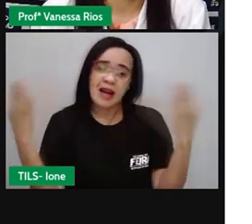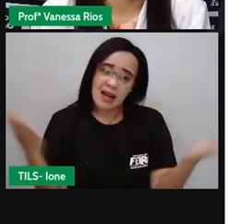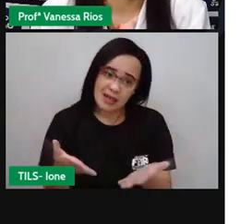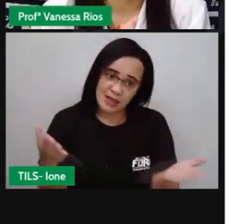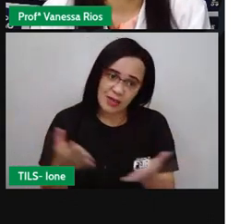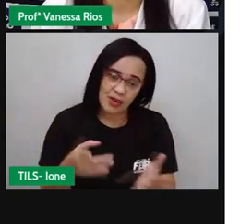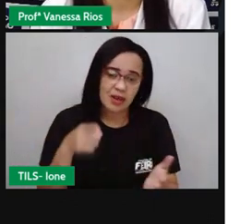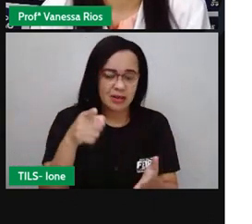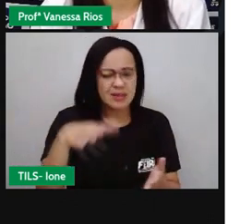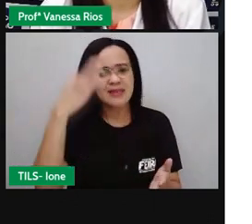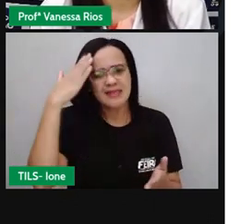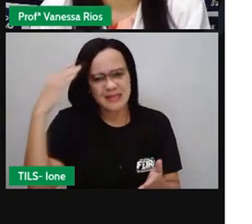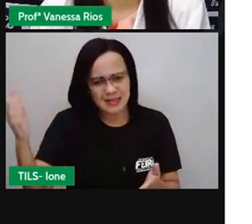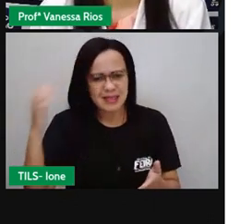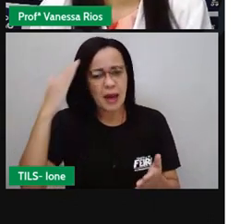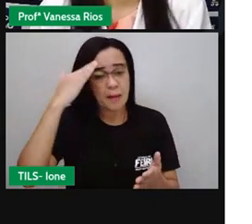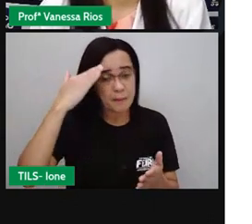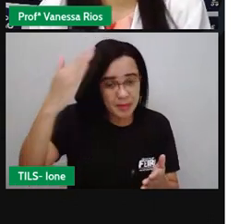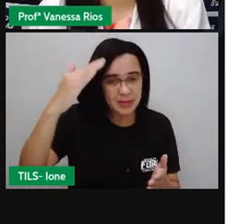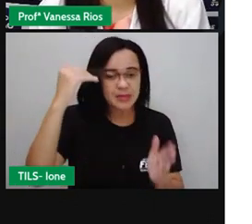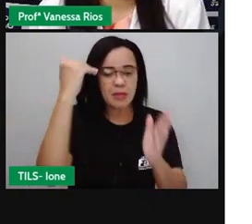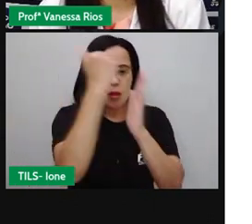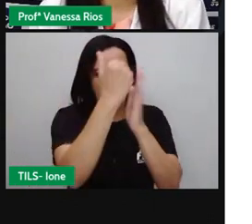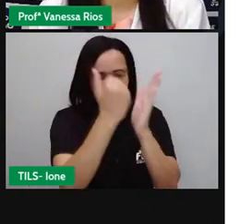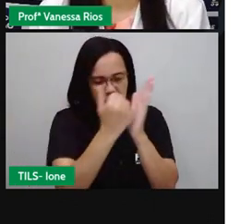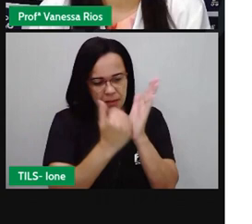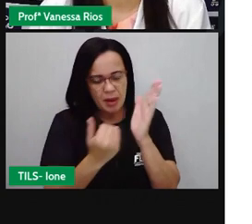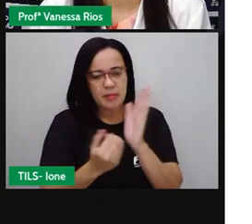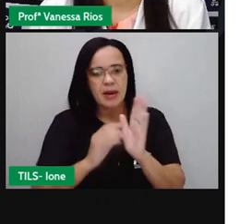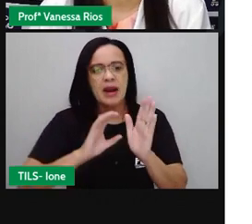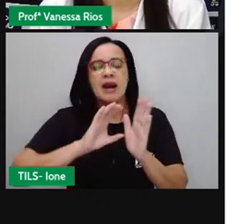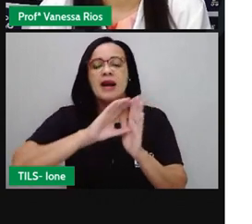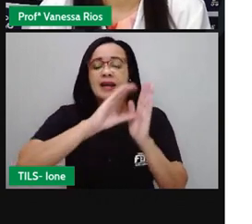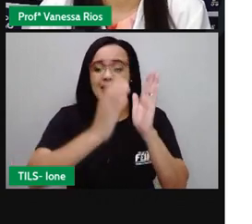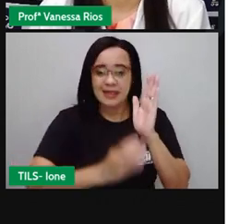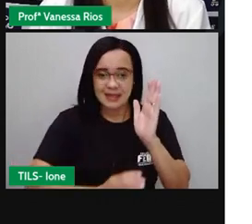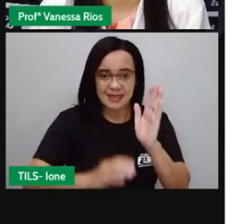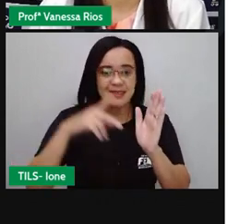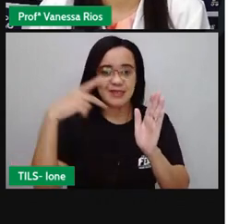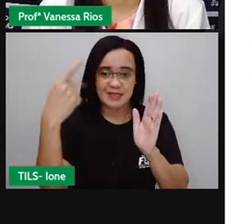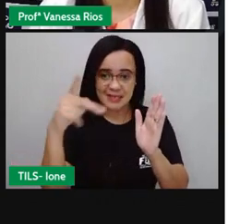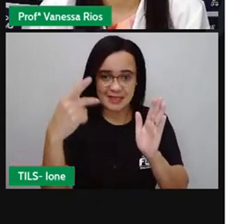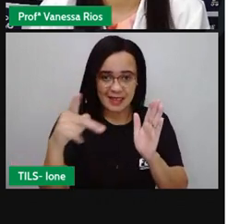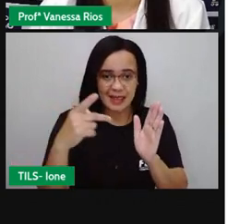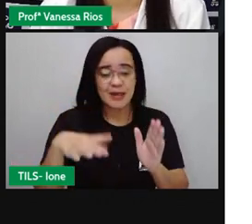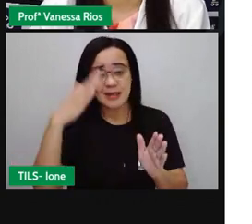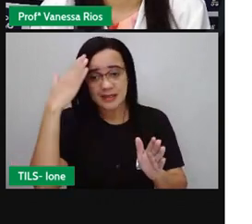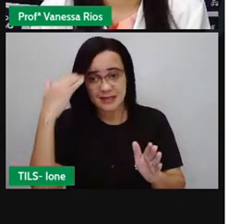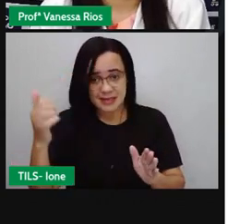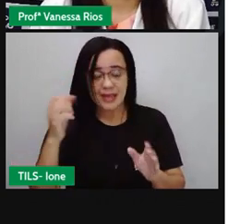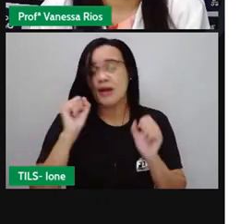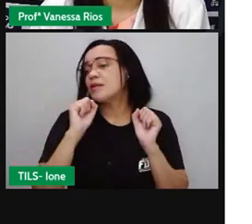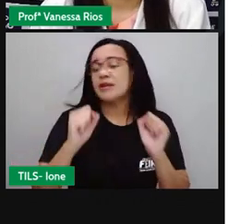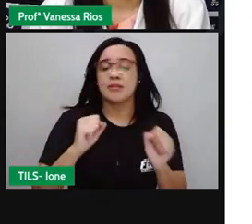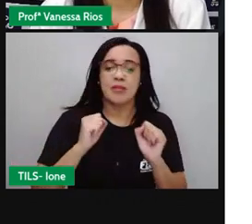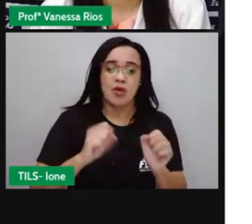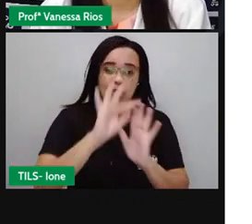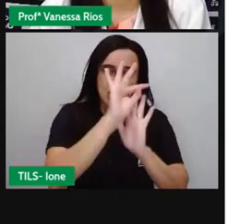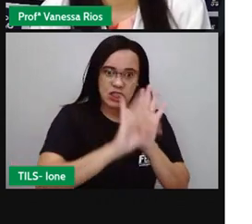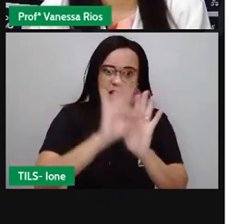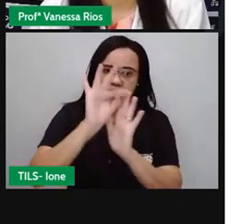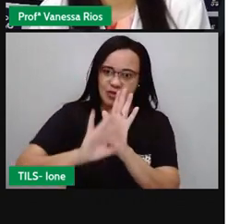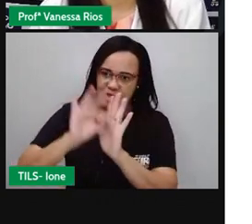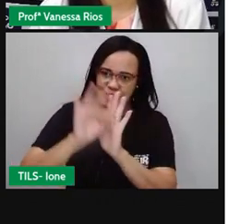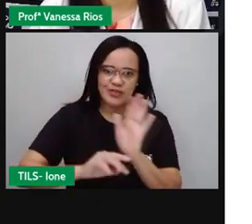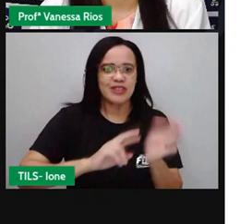características da crônica e também sabe que ela pode apresentar diferentes formas e linguagens, vamos